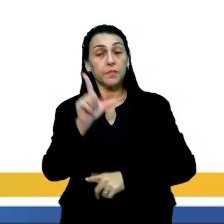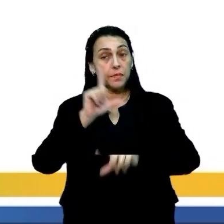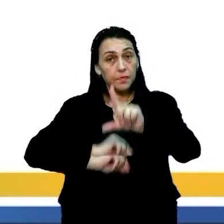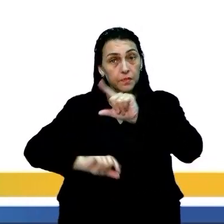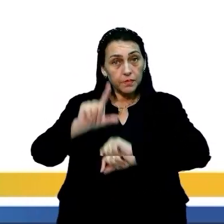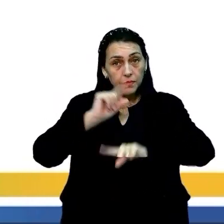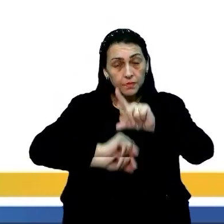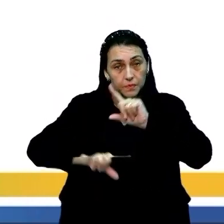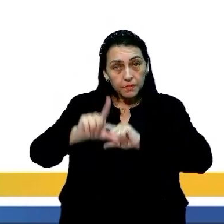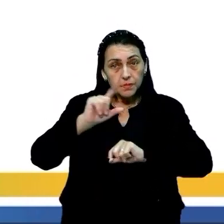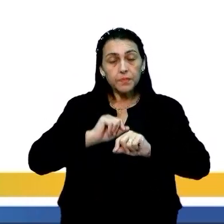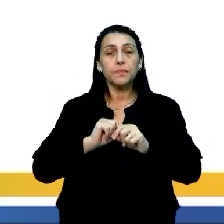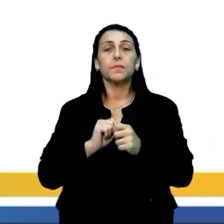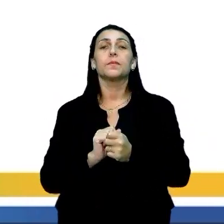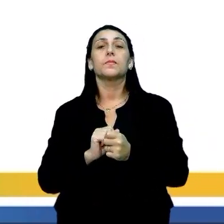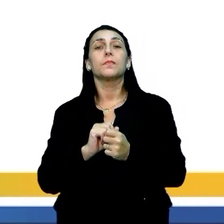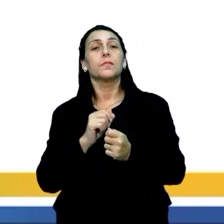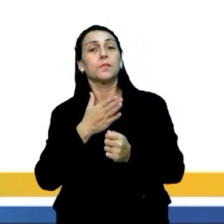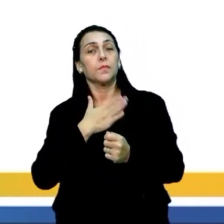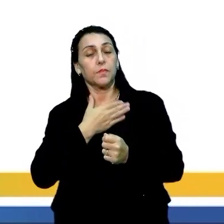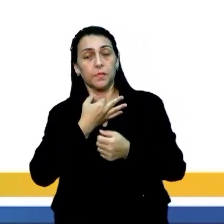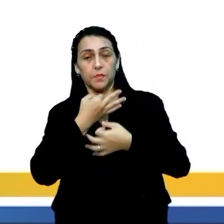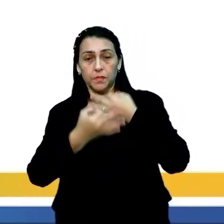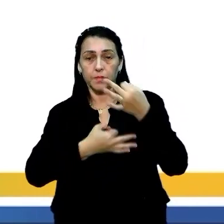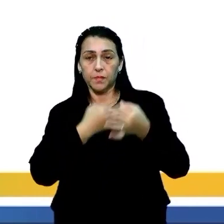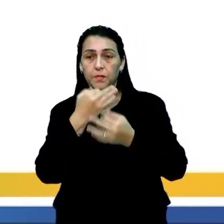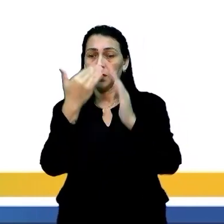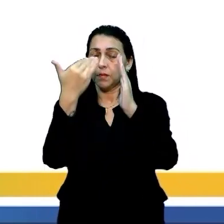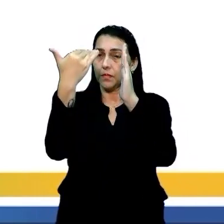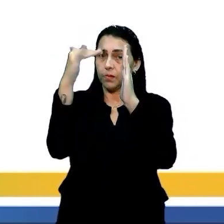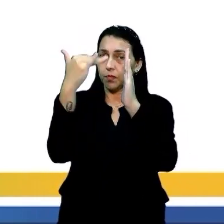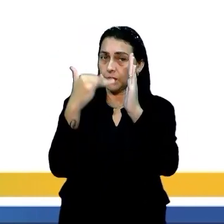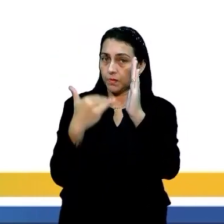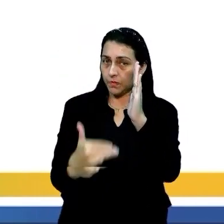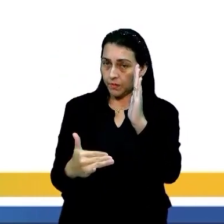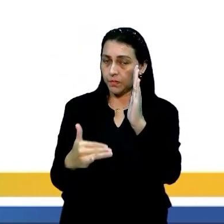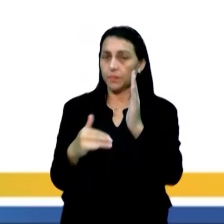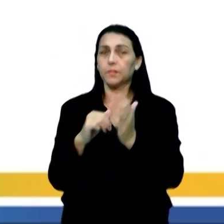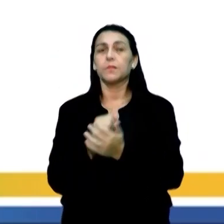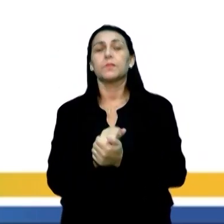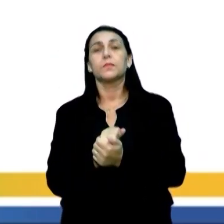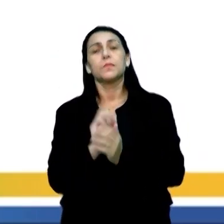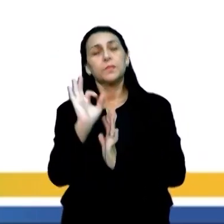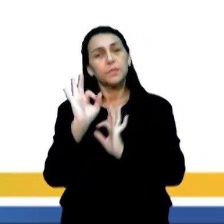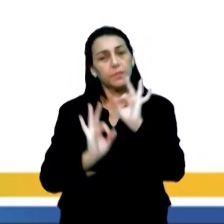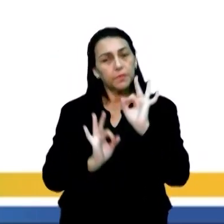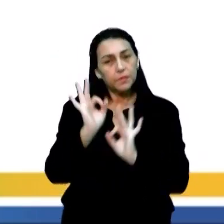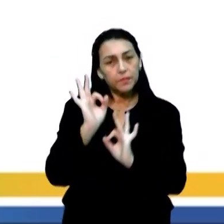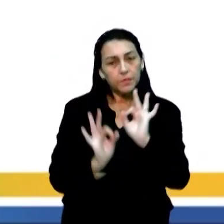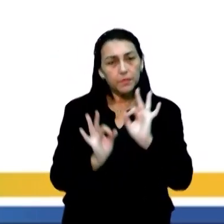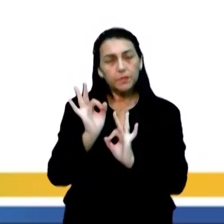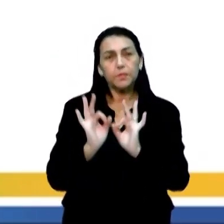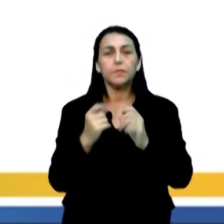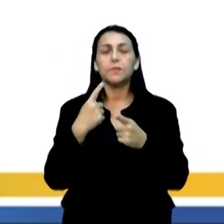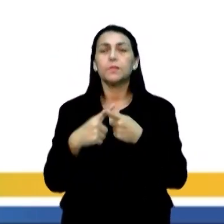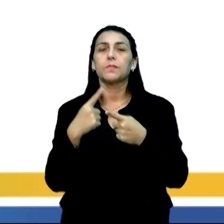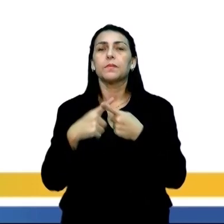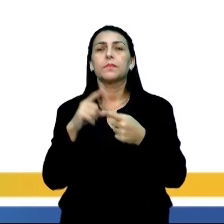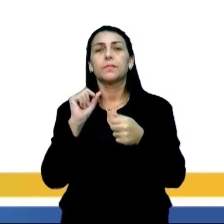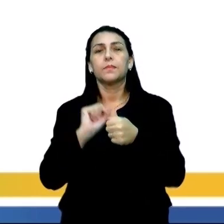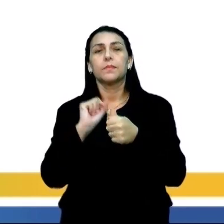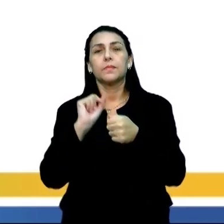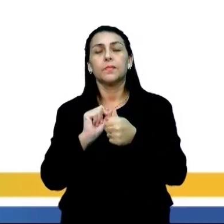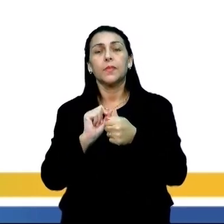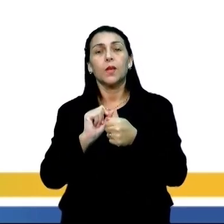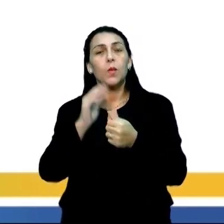Selecionar. Vou ter que selecionar os meus argumentos. Relacioná-los entre si. E organizar. Porque eu vou fazer uma